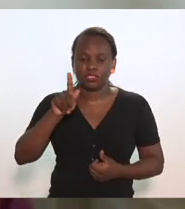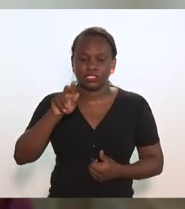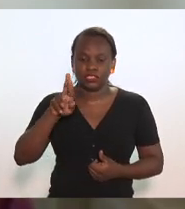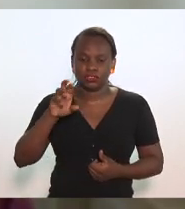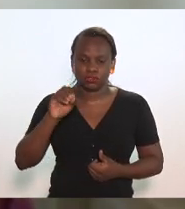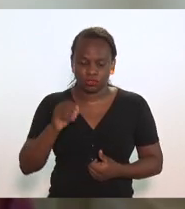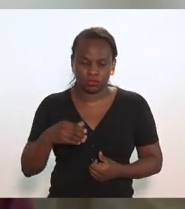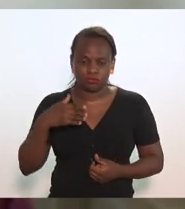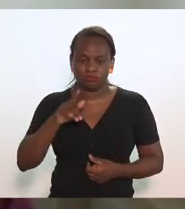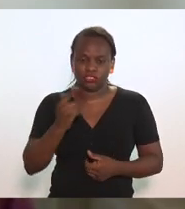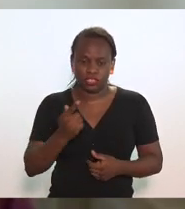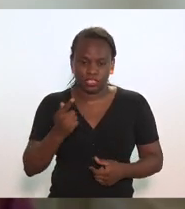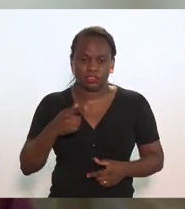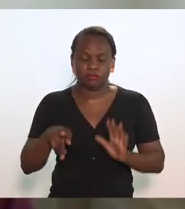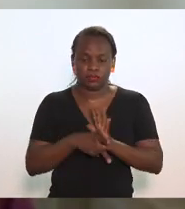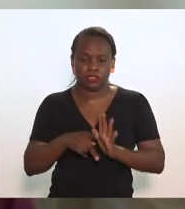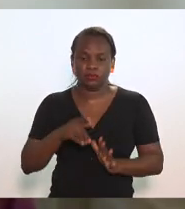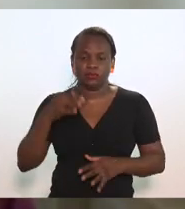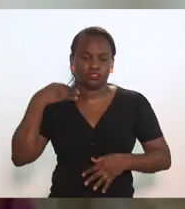tributário da Firjan.